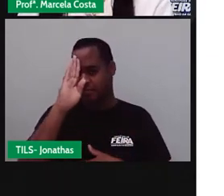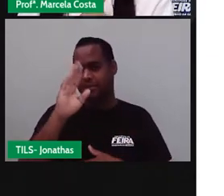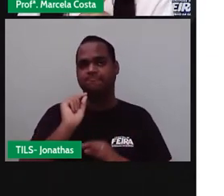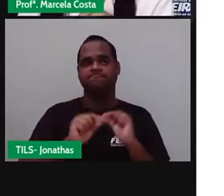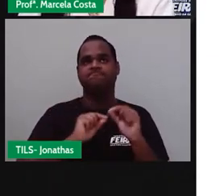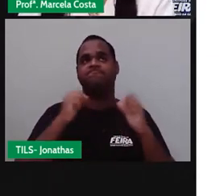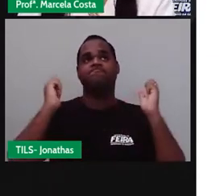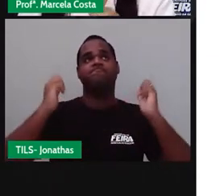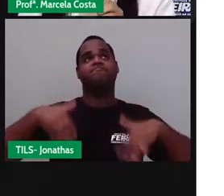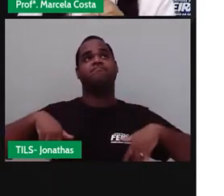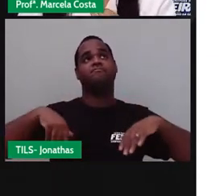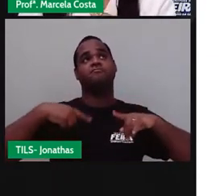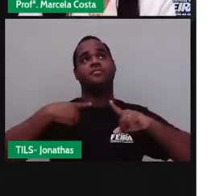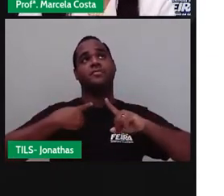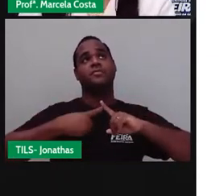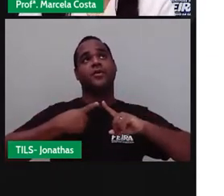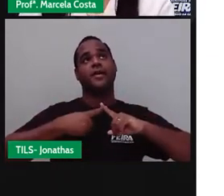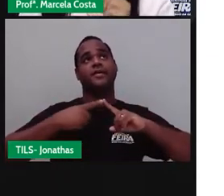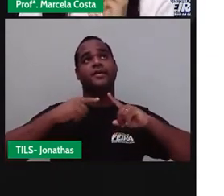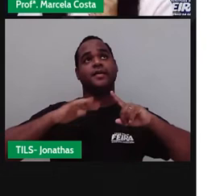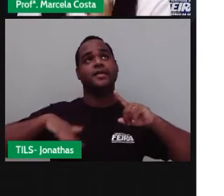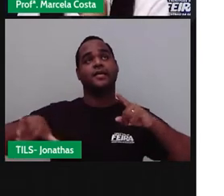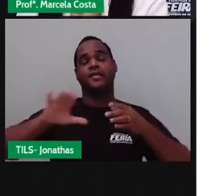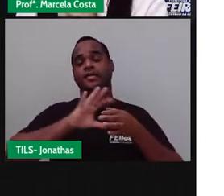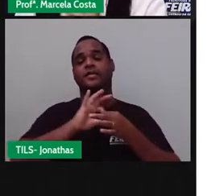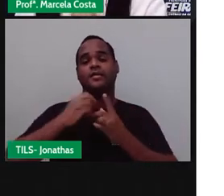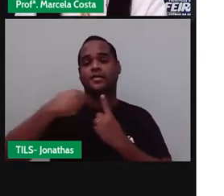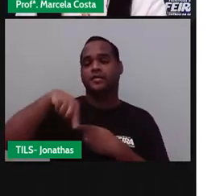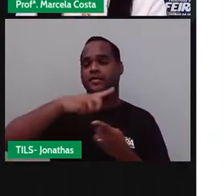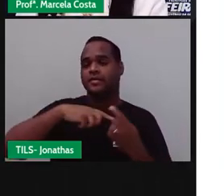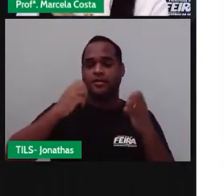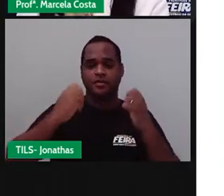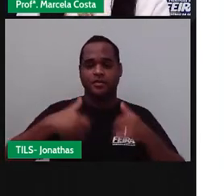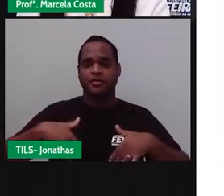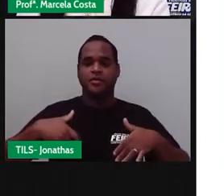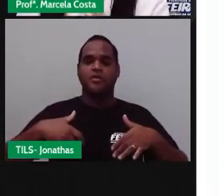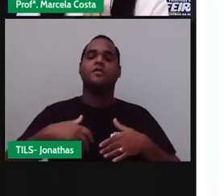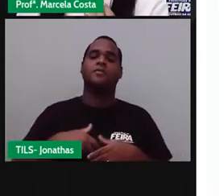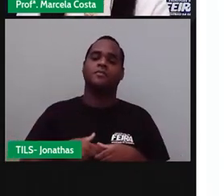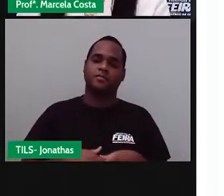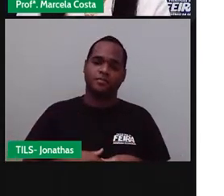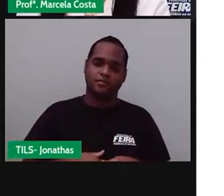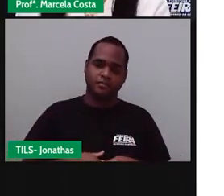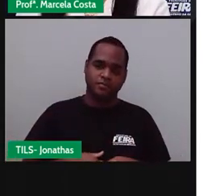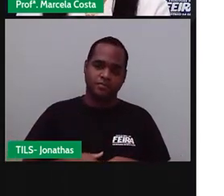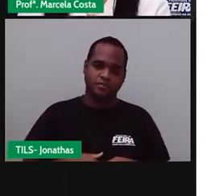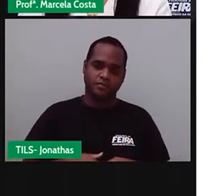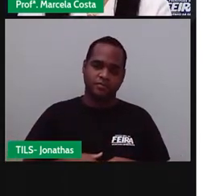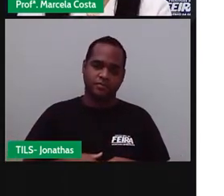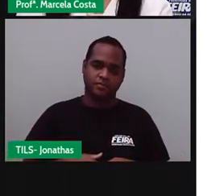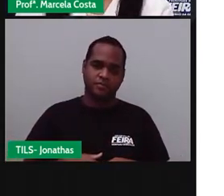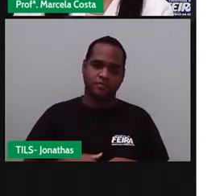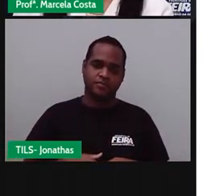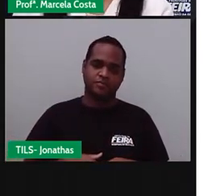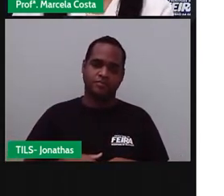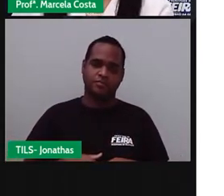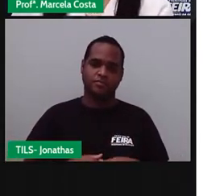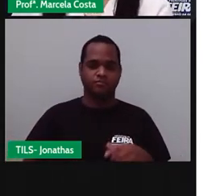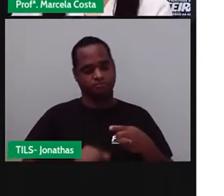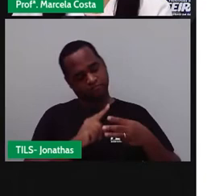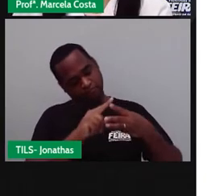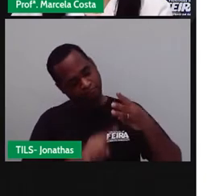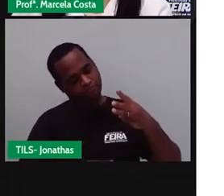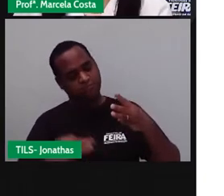a formação do nosso povo vem de, principalmente, de três fontes